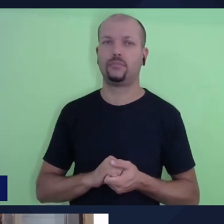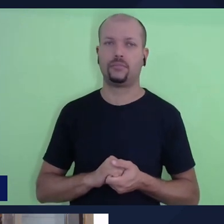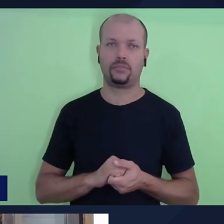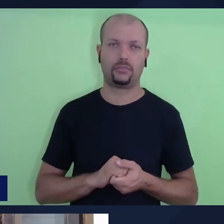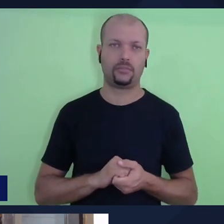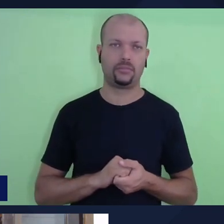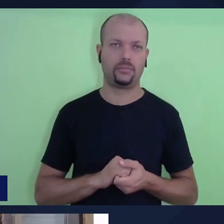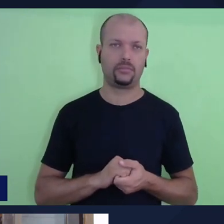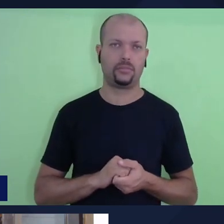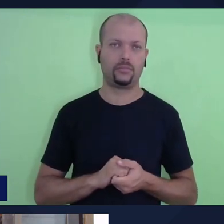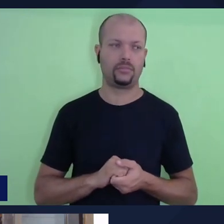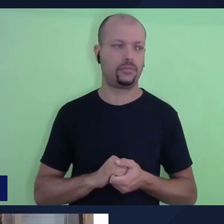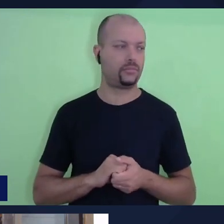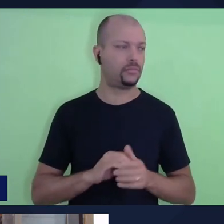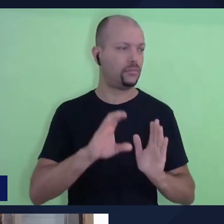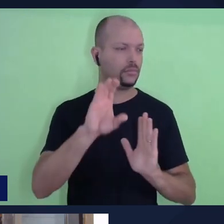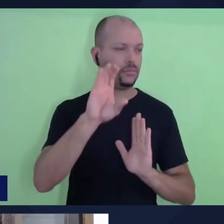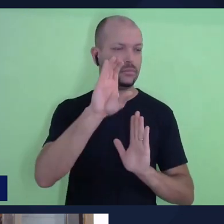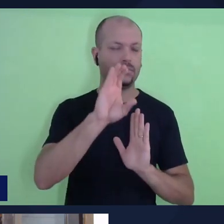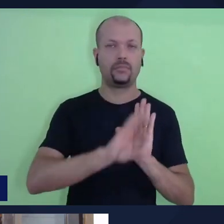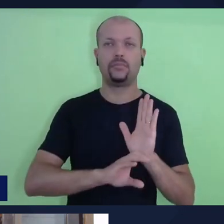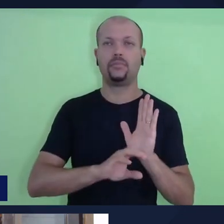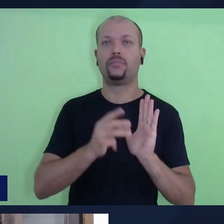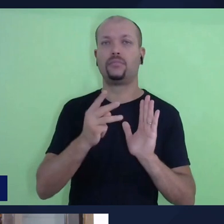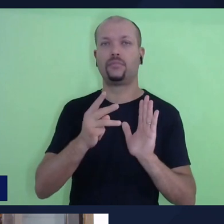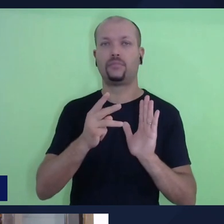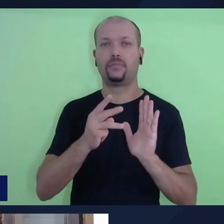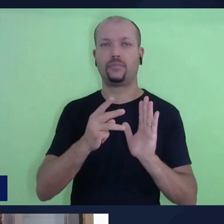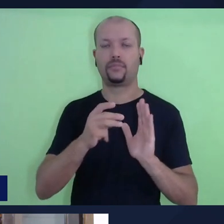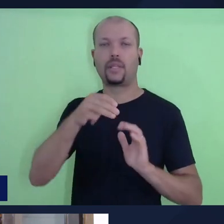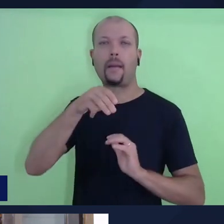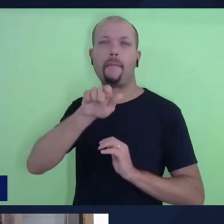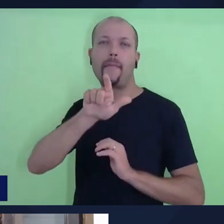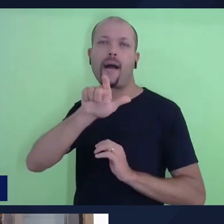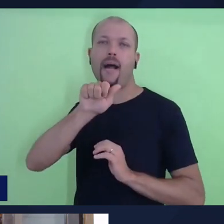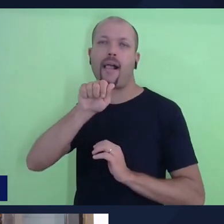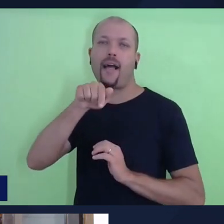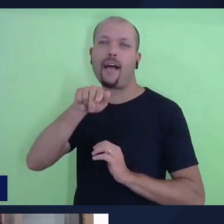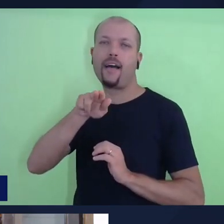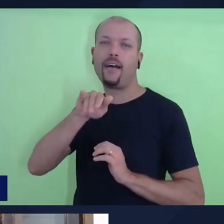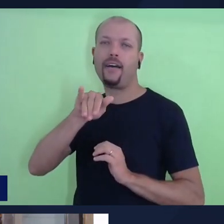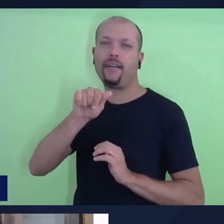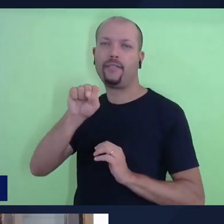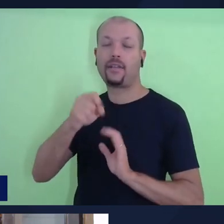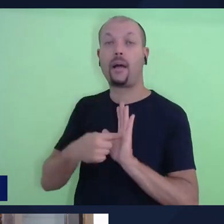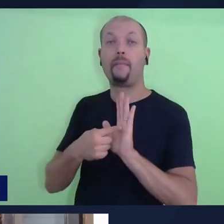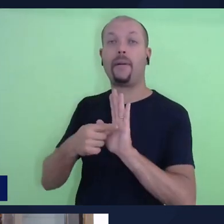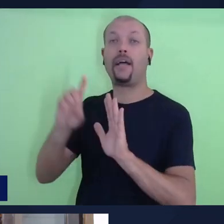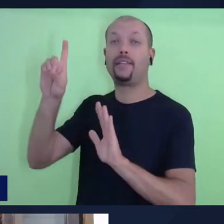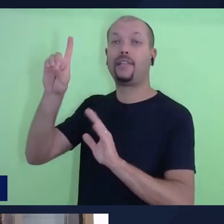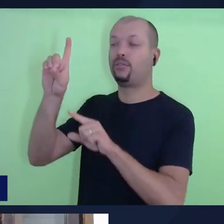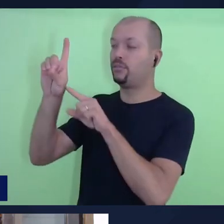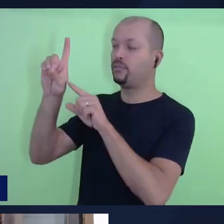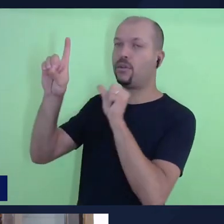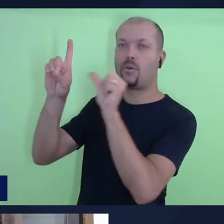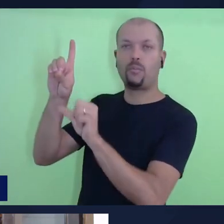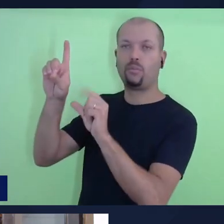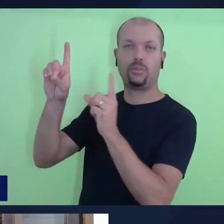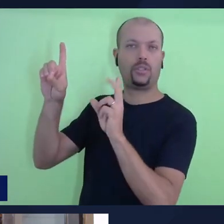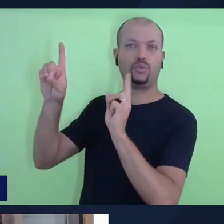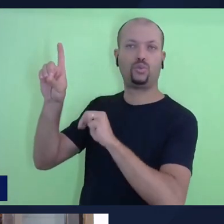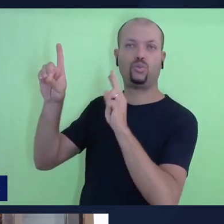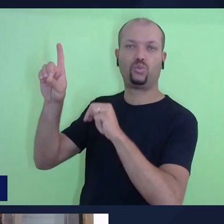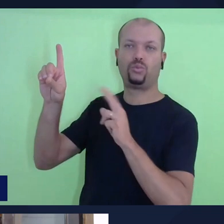O capítulo três de Malaquias, eles apresentam um Deus que não muda, né? Diz o verso seis,